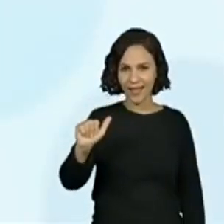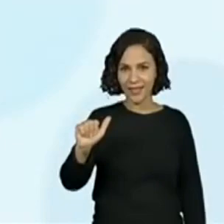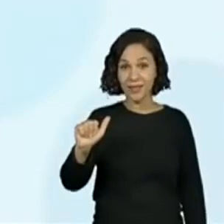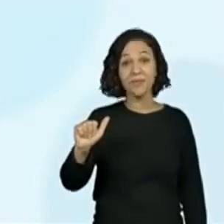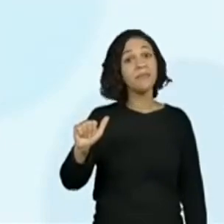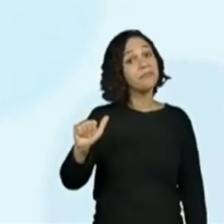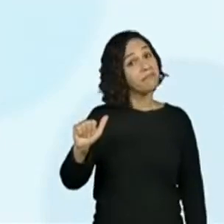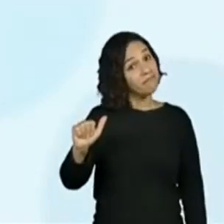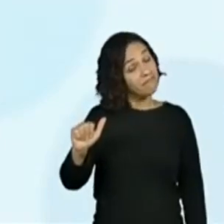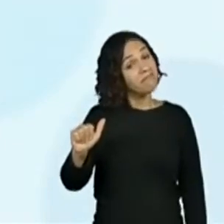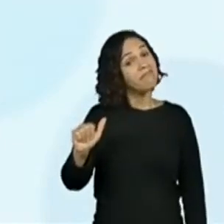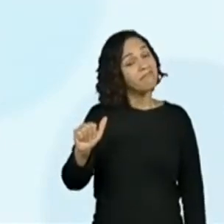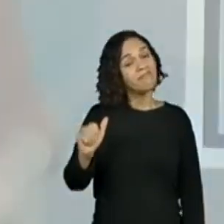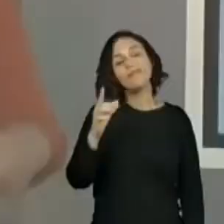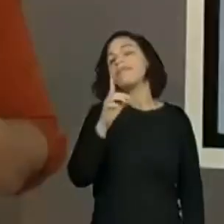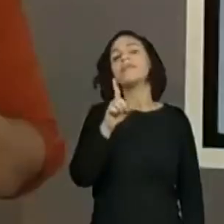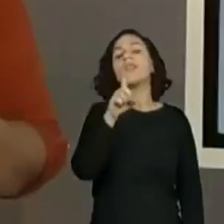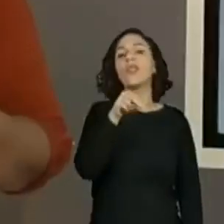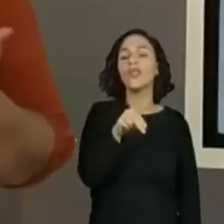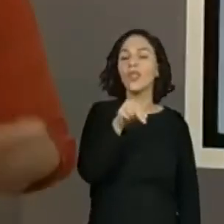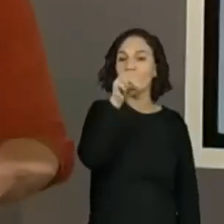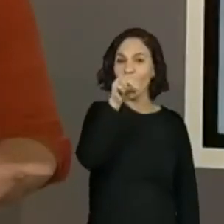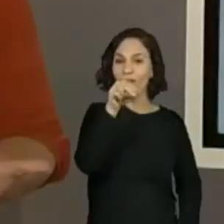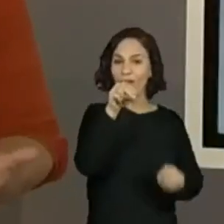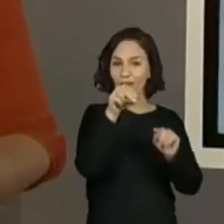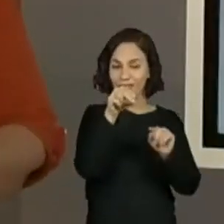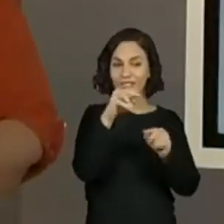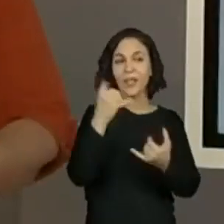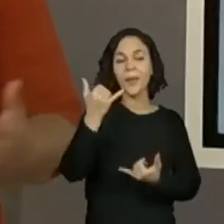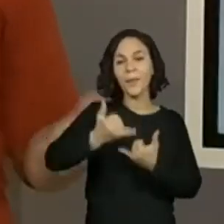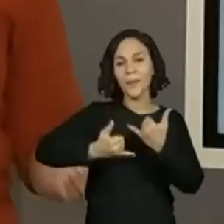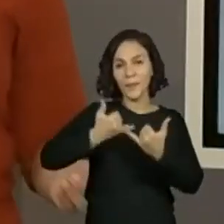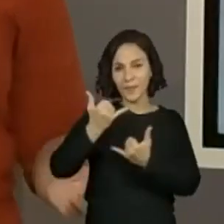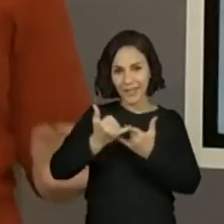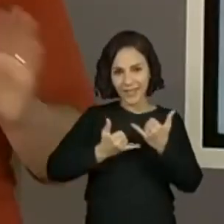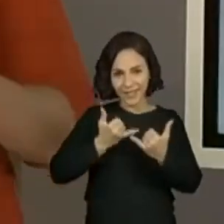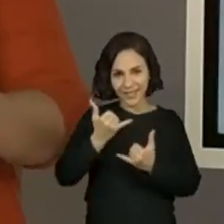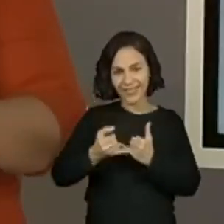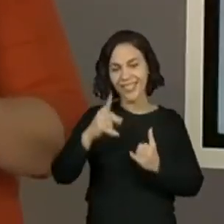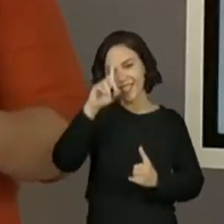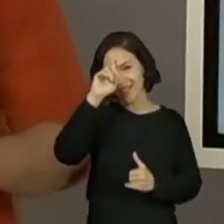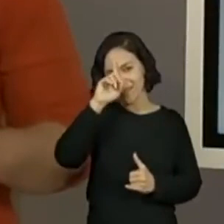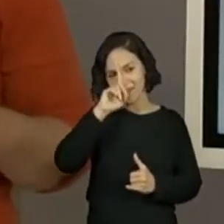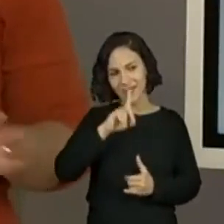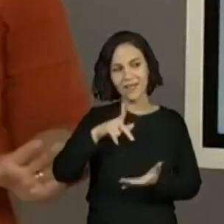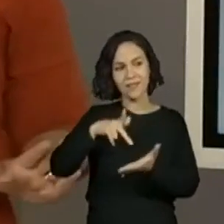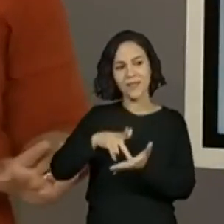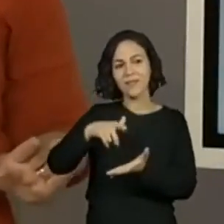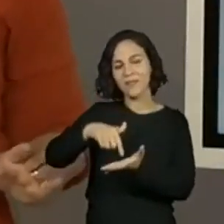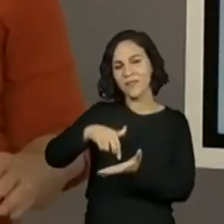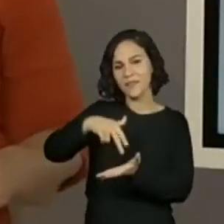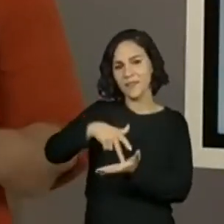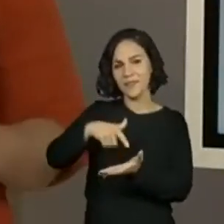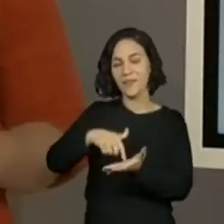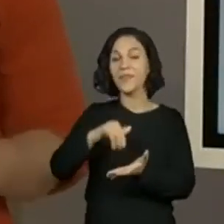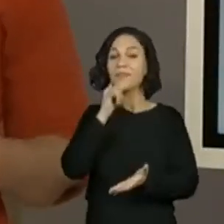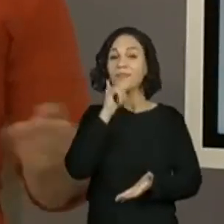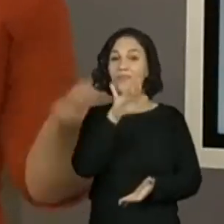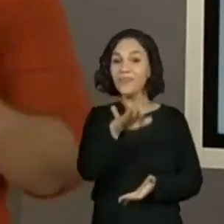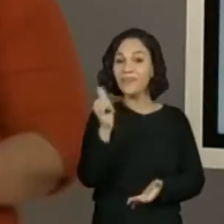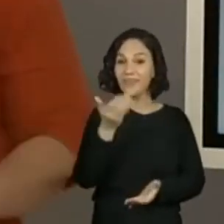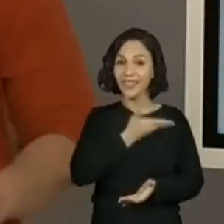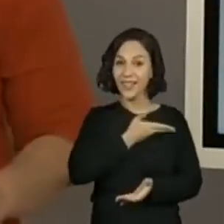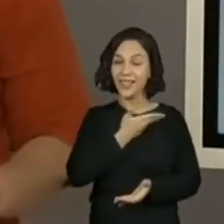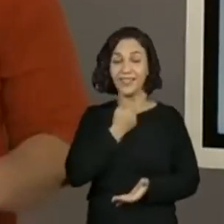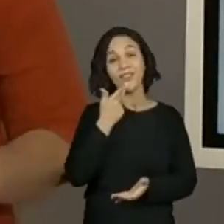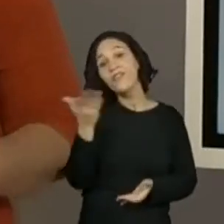para quem mora lá no norte, eles brincam, pulam amarelinha. Porém, quando eles vão chamar os amigos para brincar, eles vão